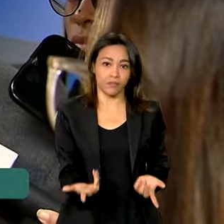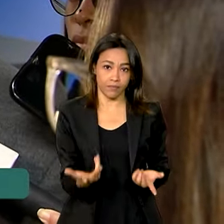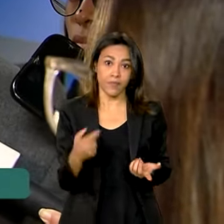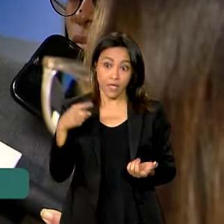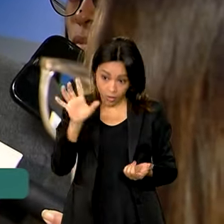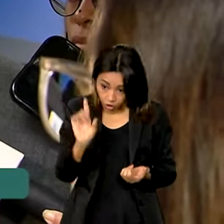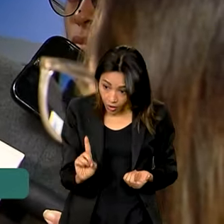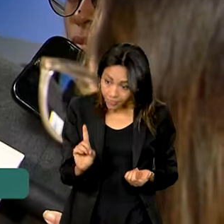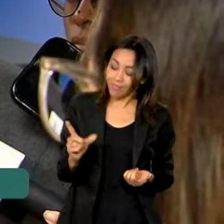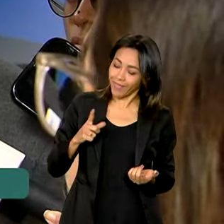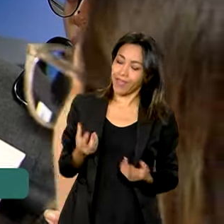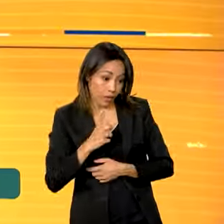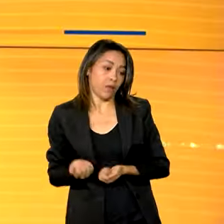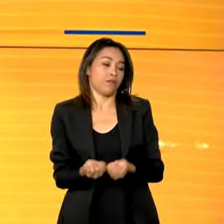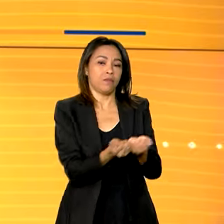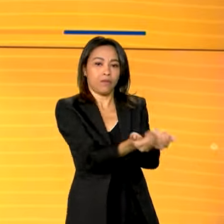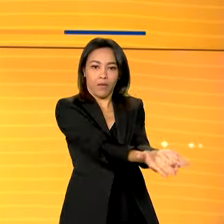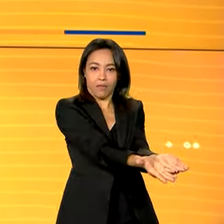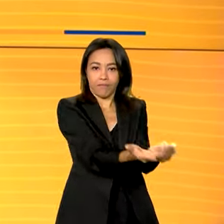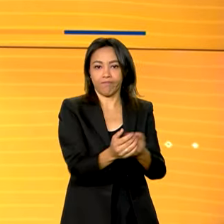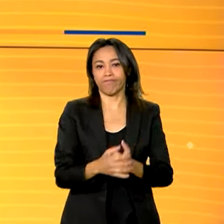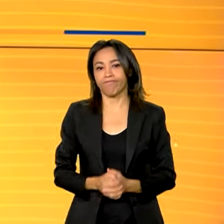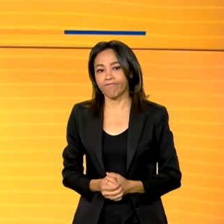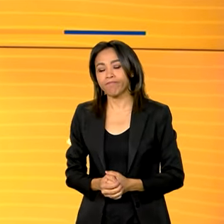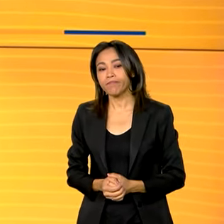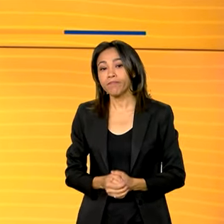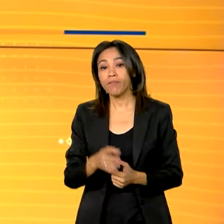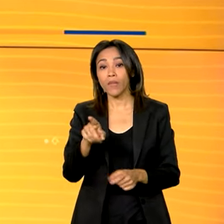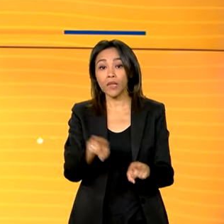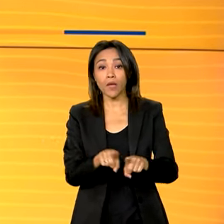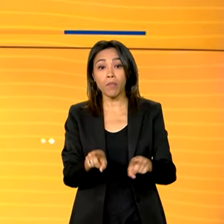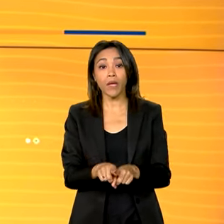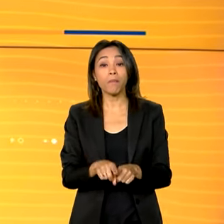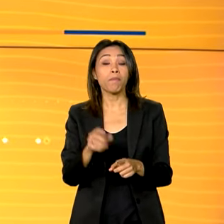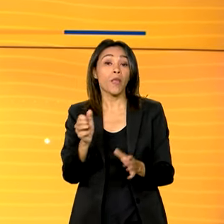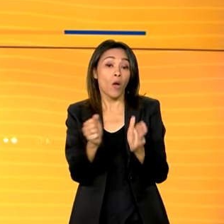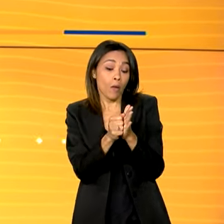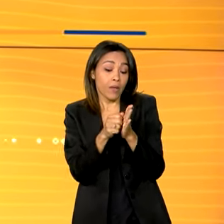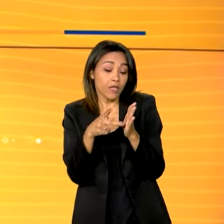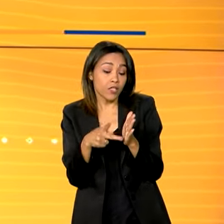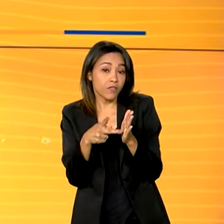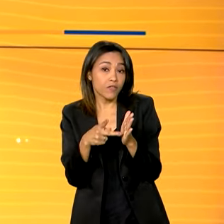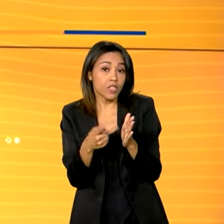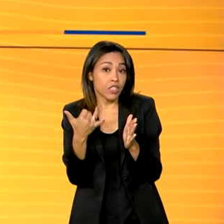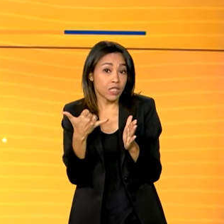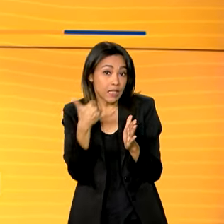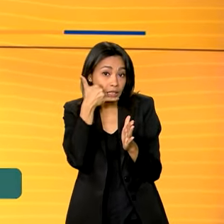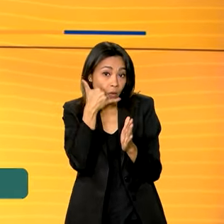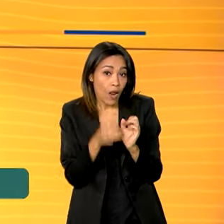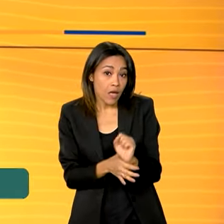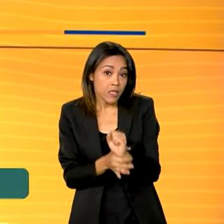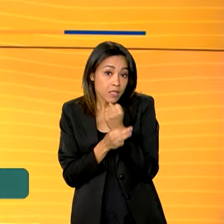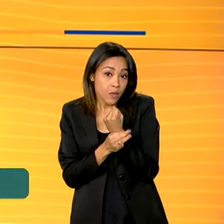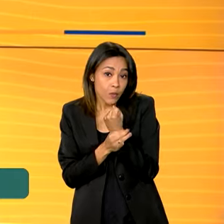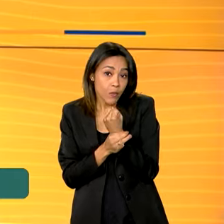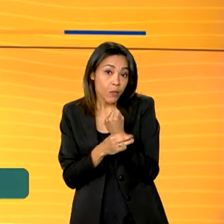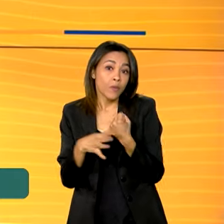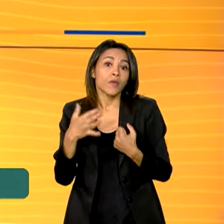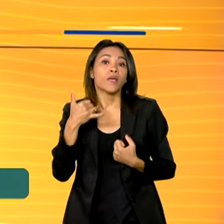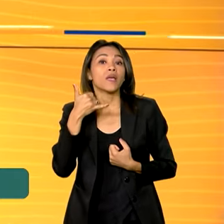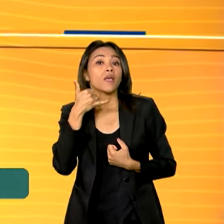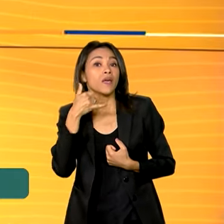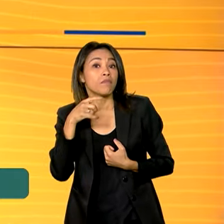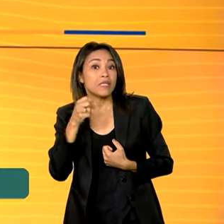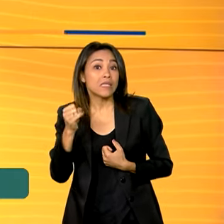tem que dar direito a quem tem direito. E o aplicativo celular seguro, que impede o uso do telefone móvel em